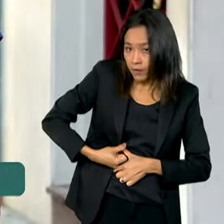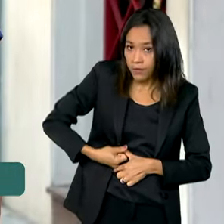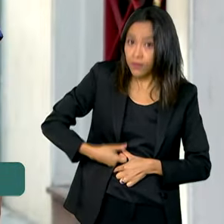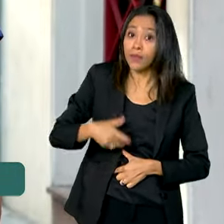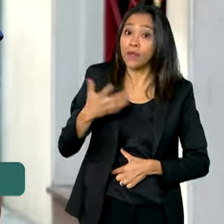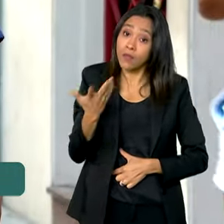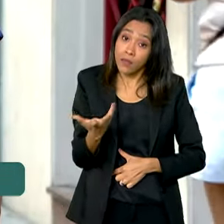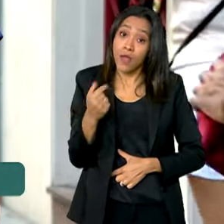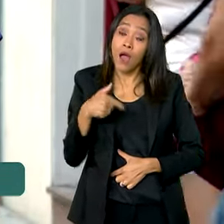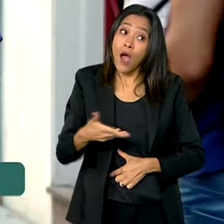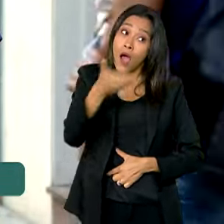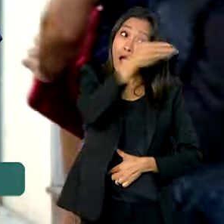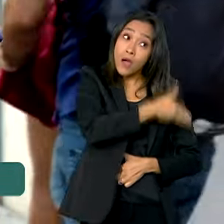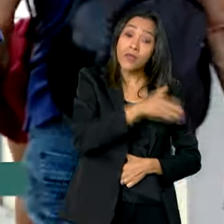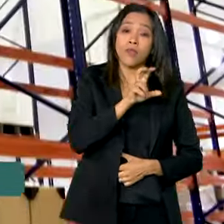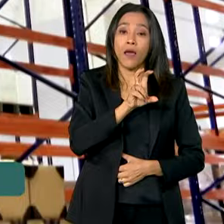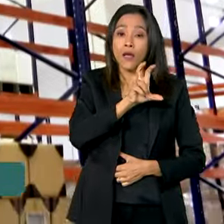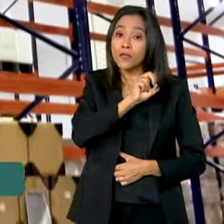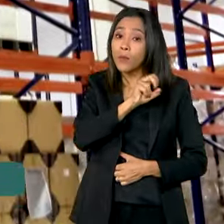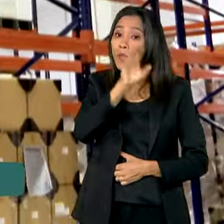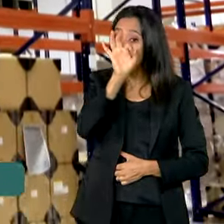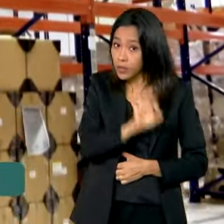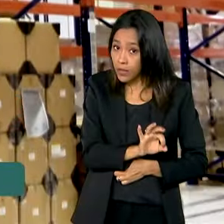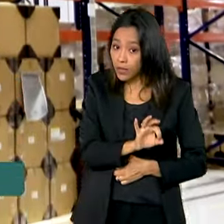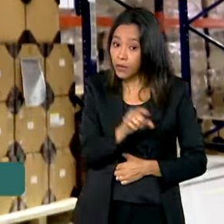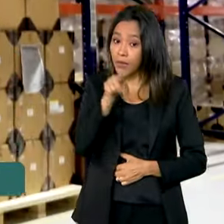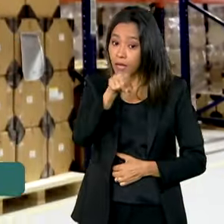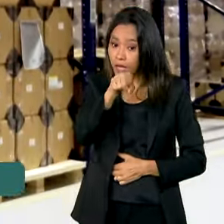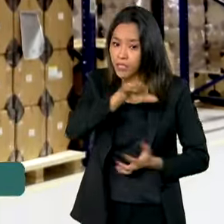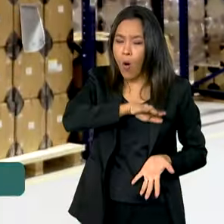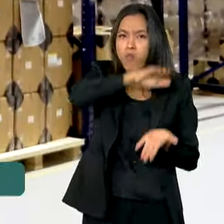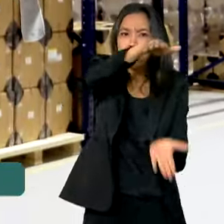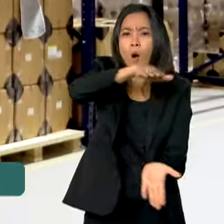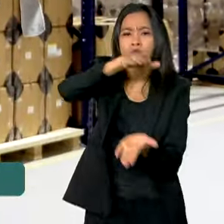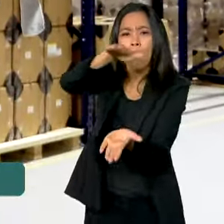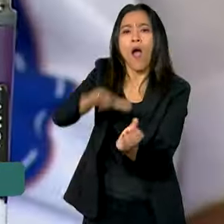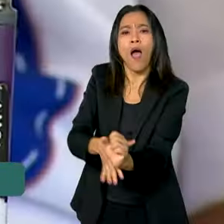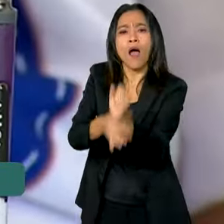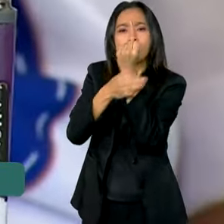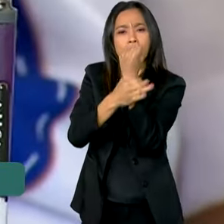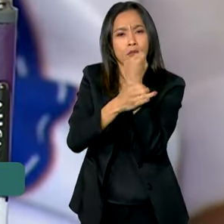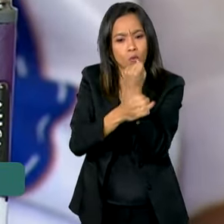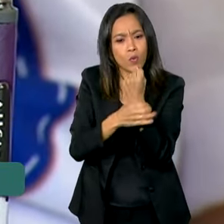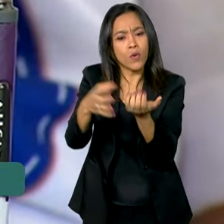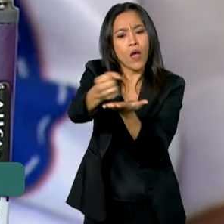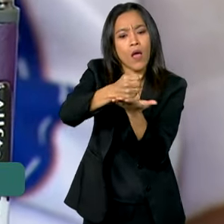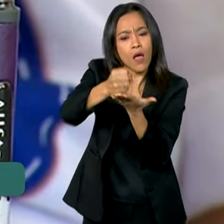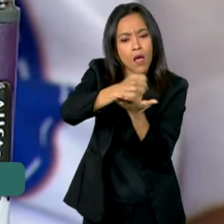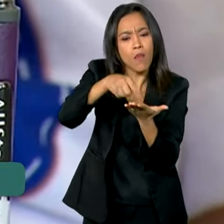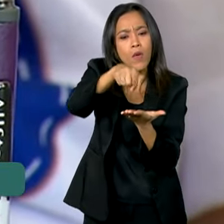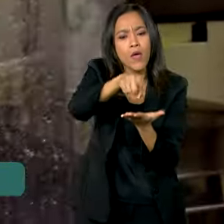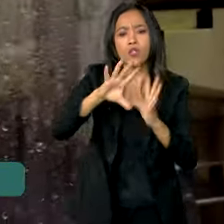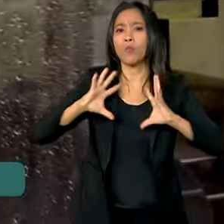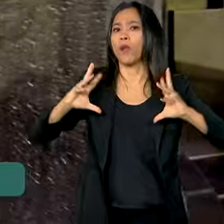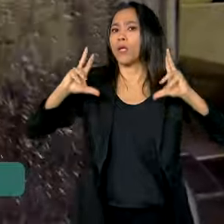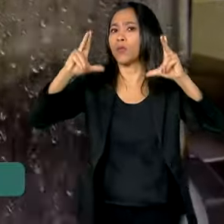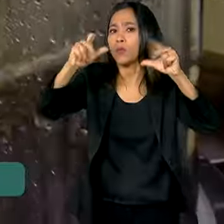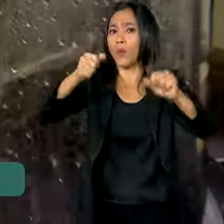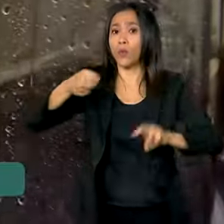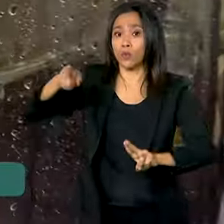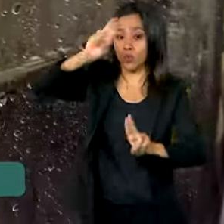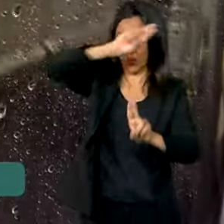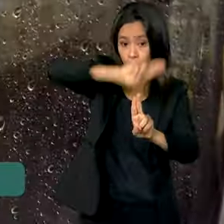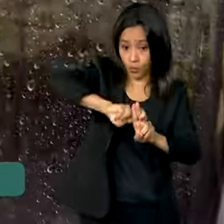Inicialmente, a previsão era de 50%. O estoque garante o medicamento a todos os pacientes atendidos pelo SUS. O